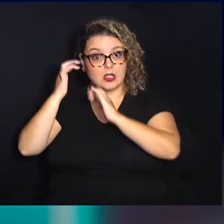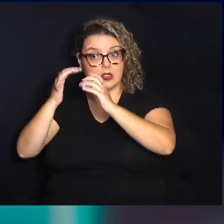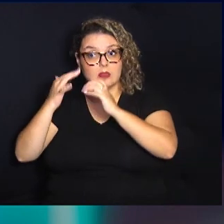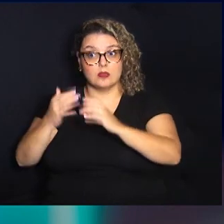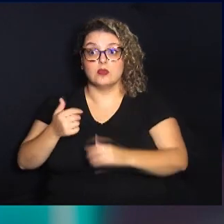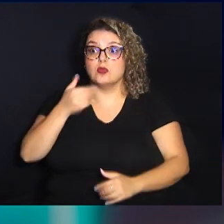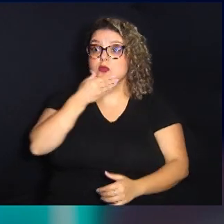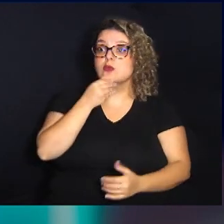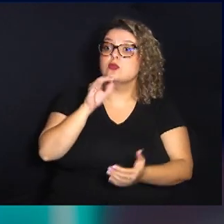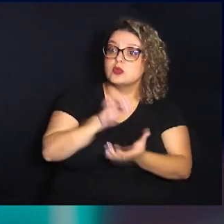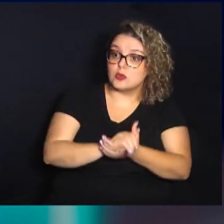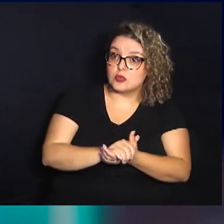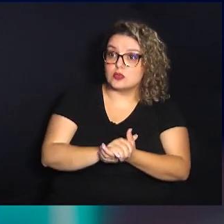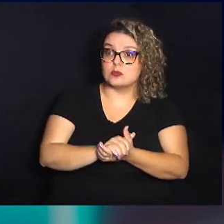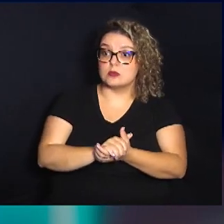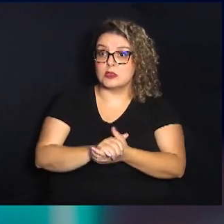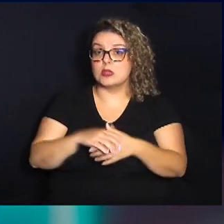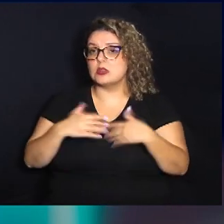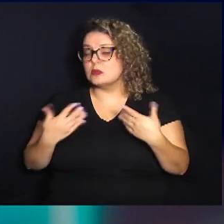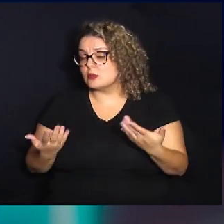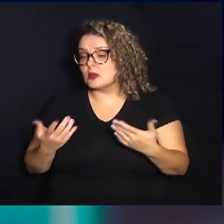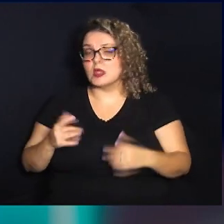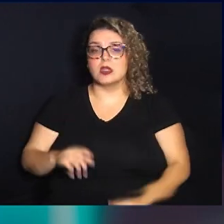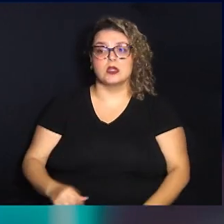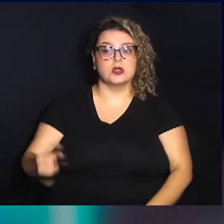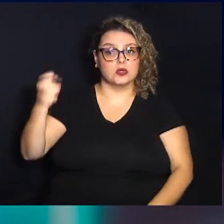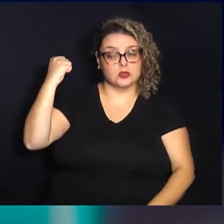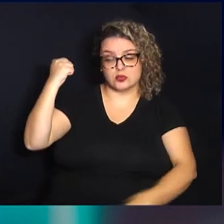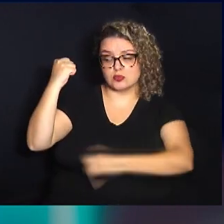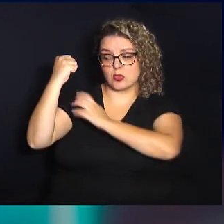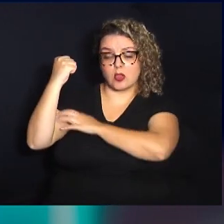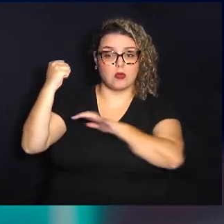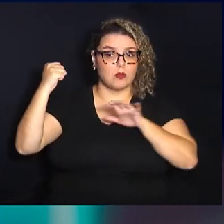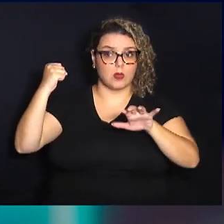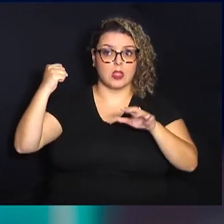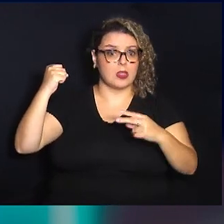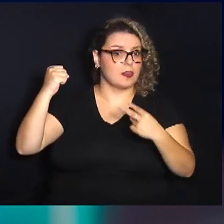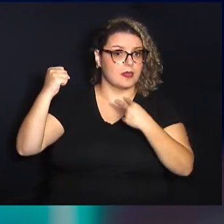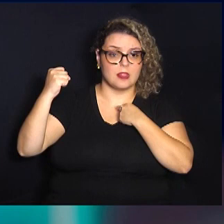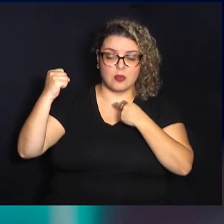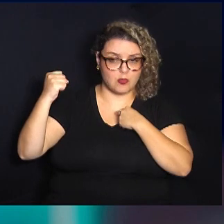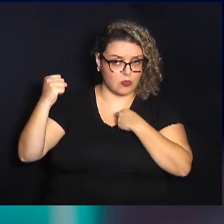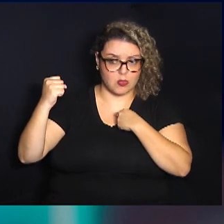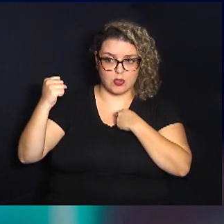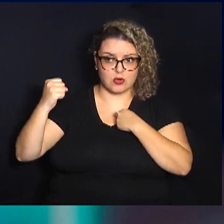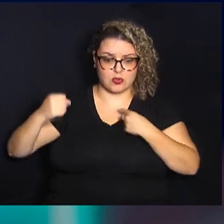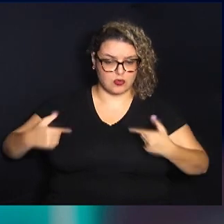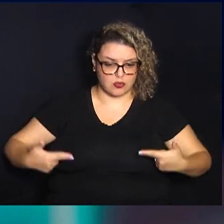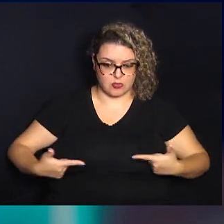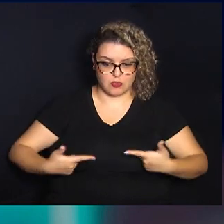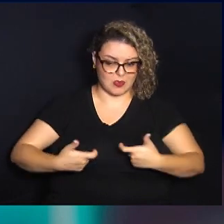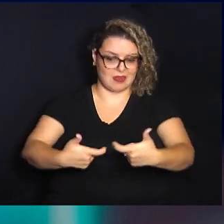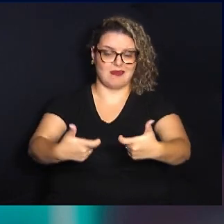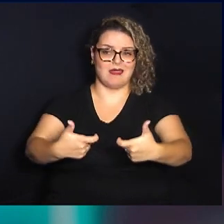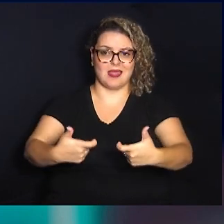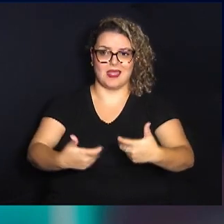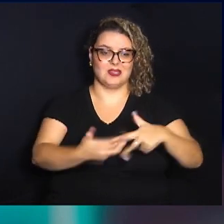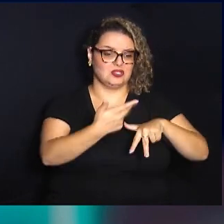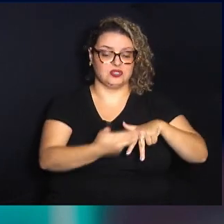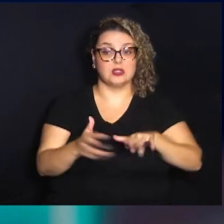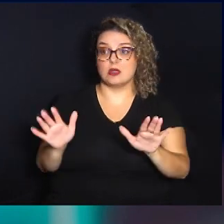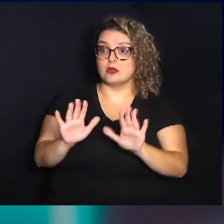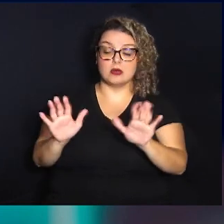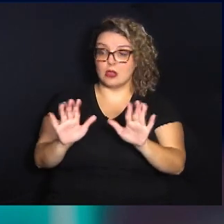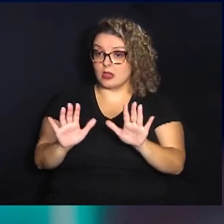marido no esposo e o empoderamento não é e não pode ser uma guerra de sexos não jamais